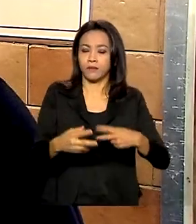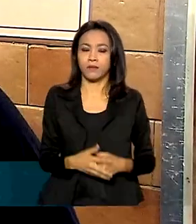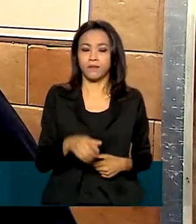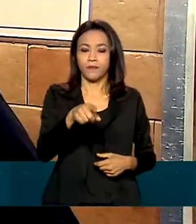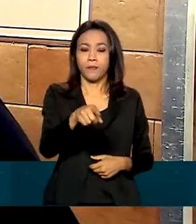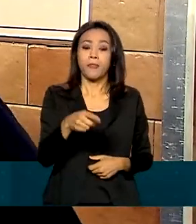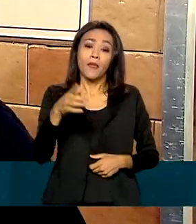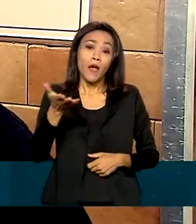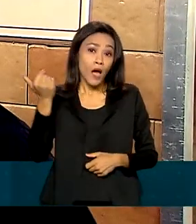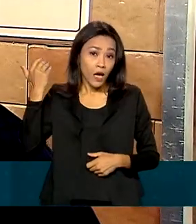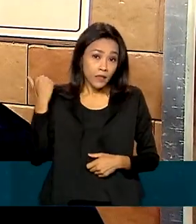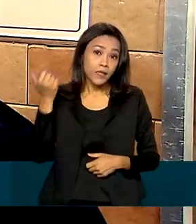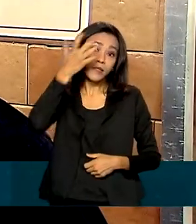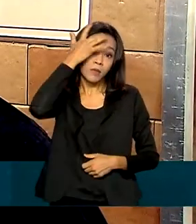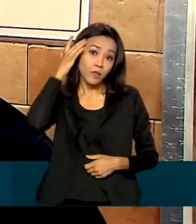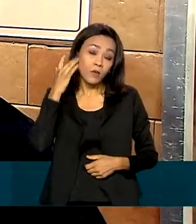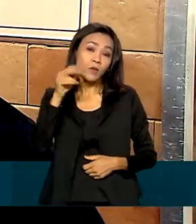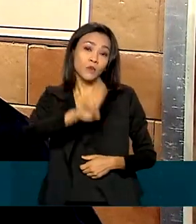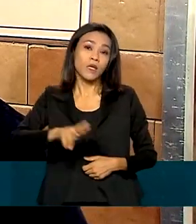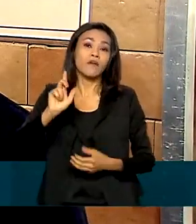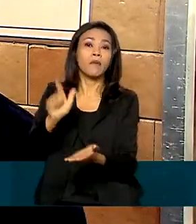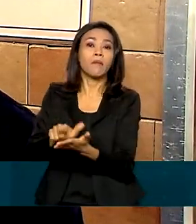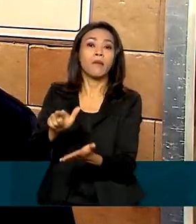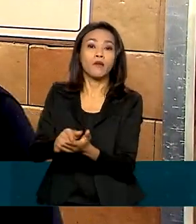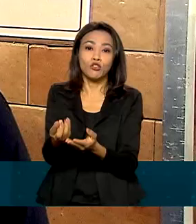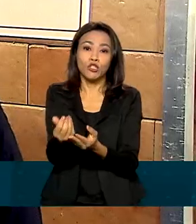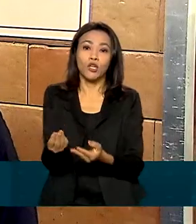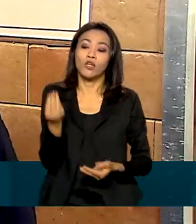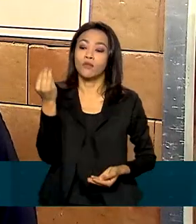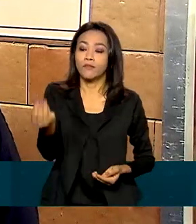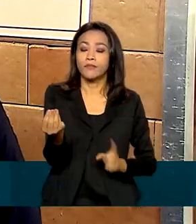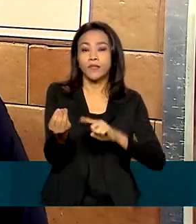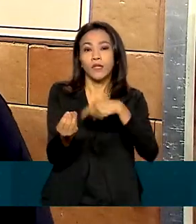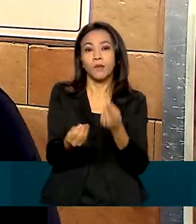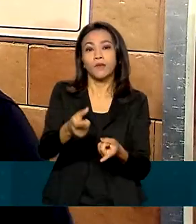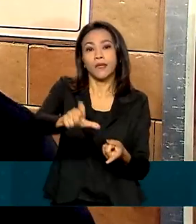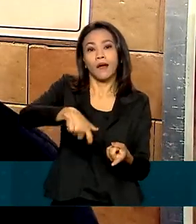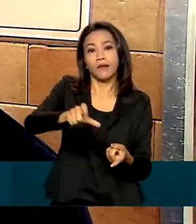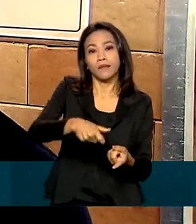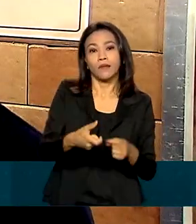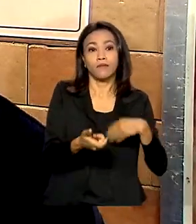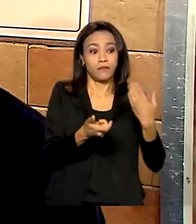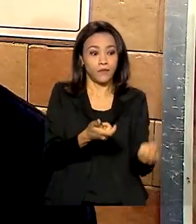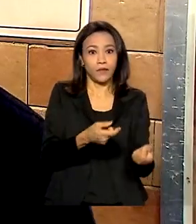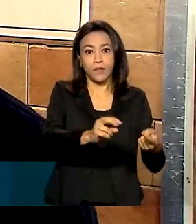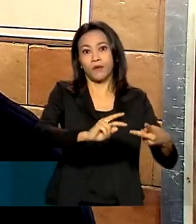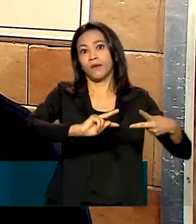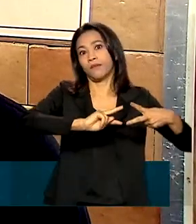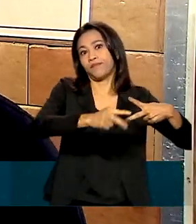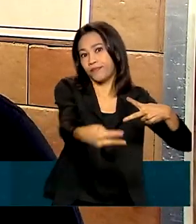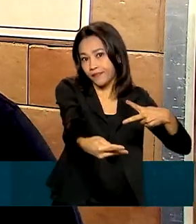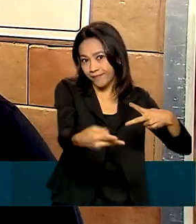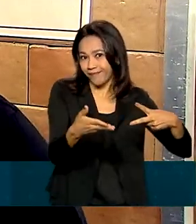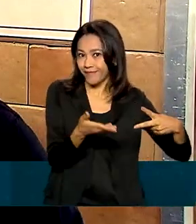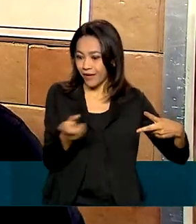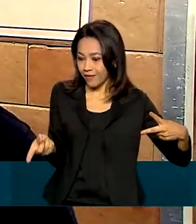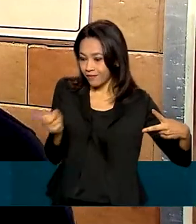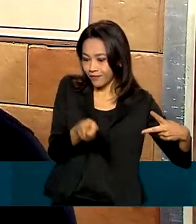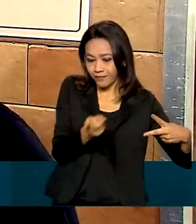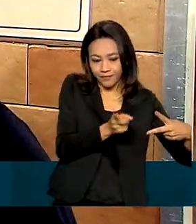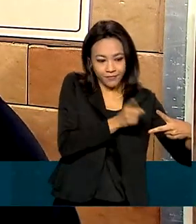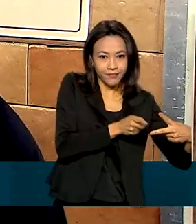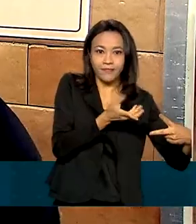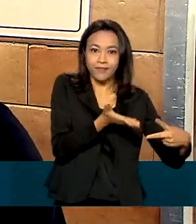né? As pessoas usavam muito a nota, papel, passou do papel para o plástico, cartão e agora está saindo para as coisas virtuais, né? Como as